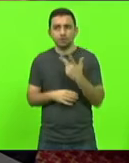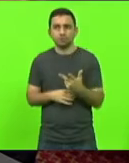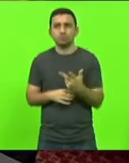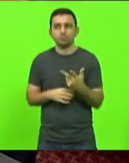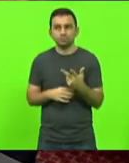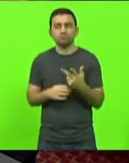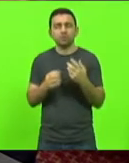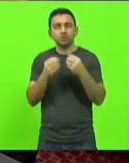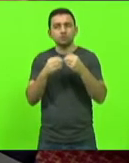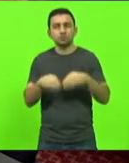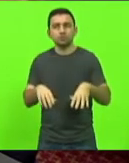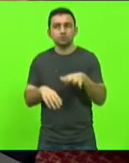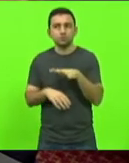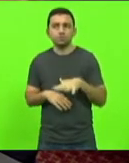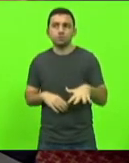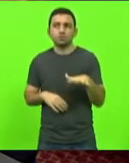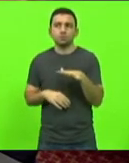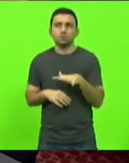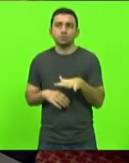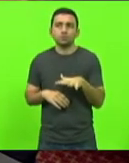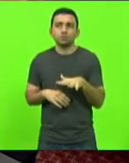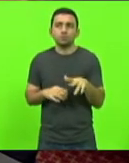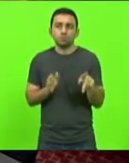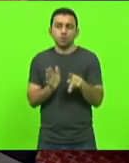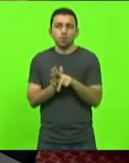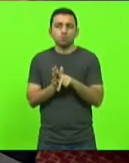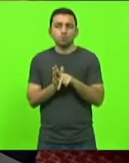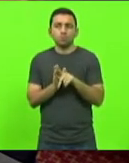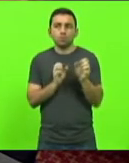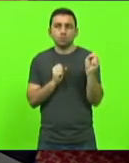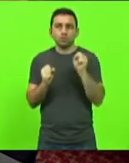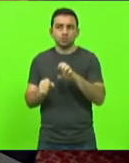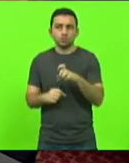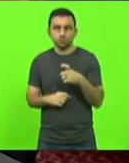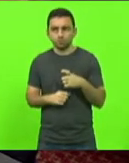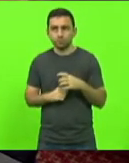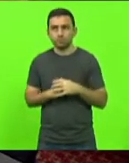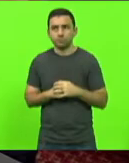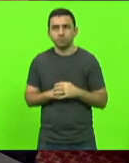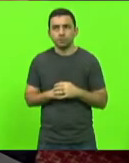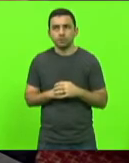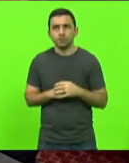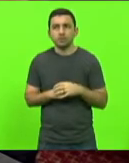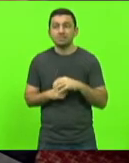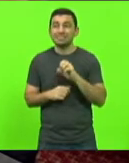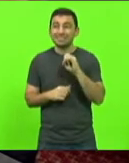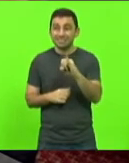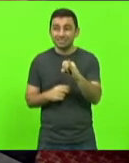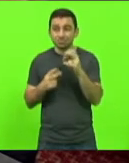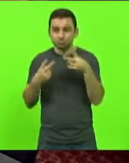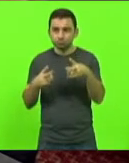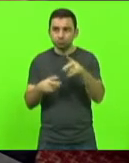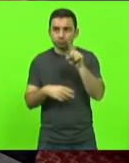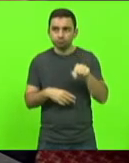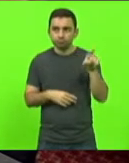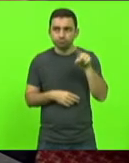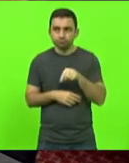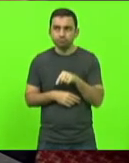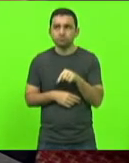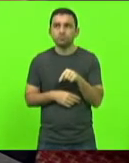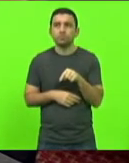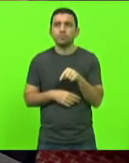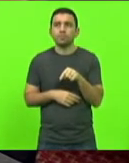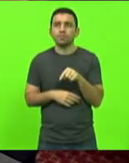prejudica e que entra na esfera do Poder Executivo. Portanto, ao mantermos o veto, nós estamos mantendo a